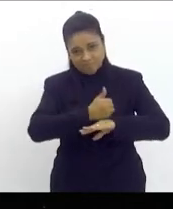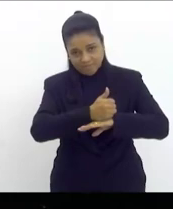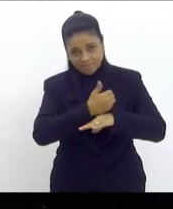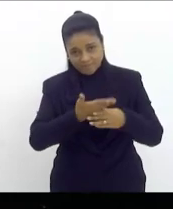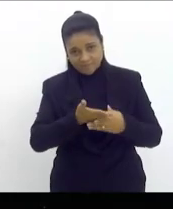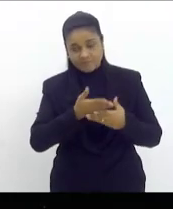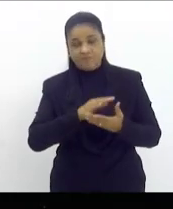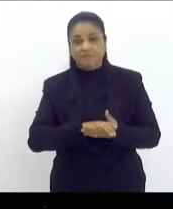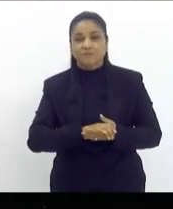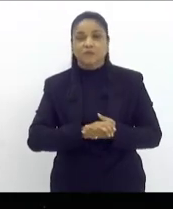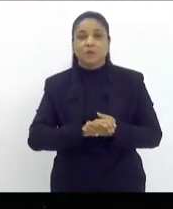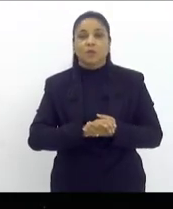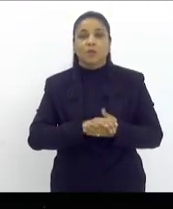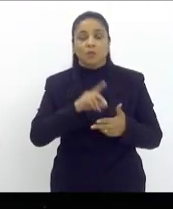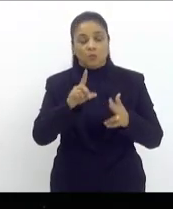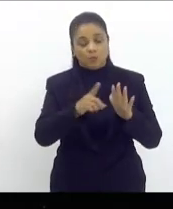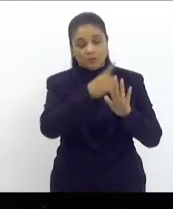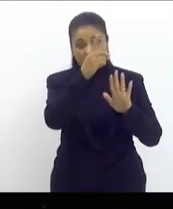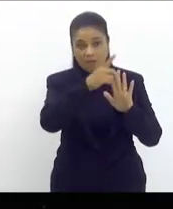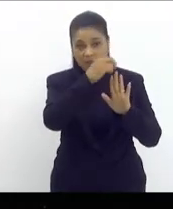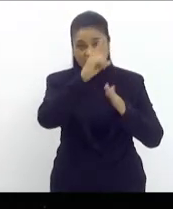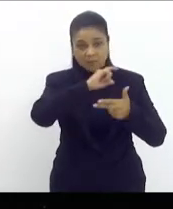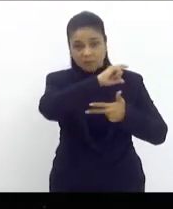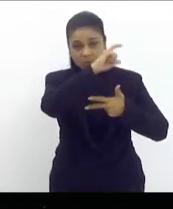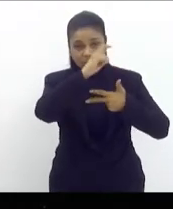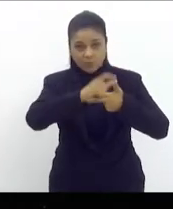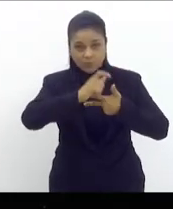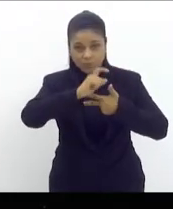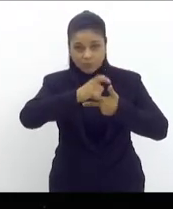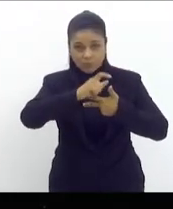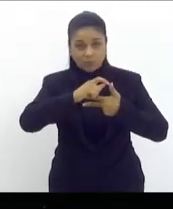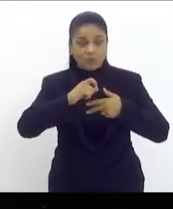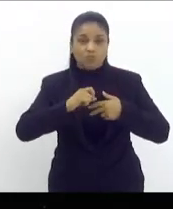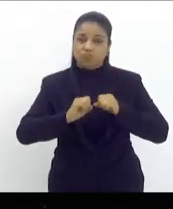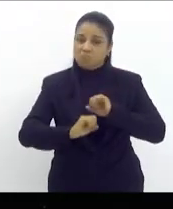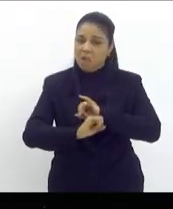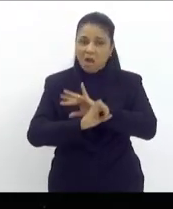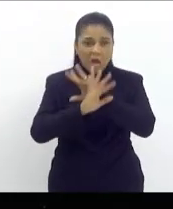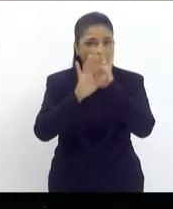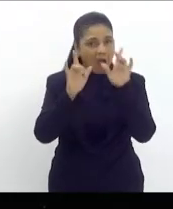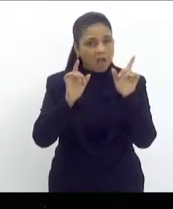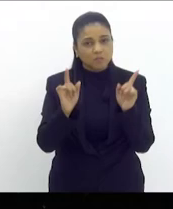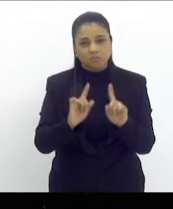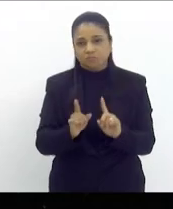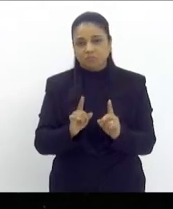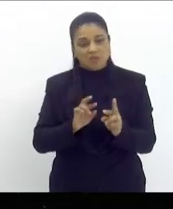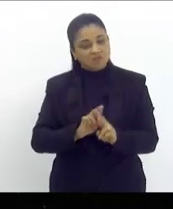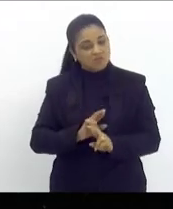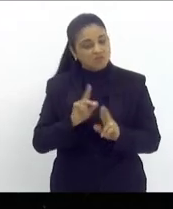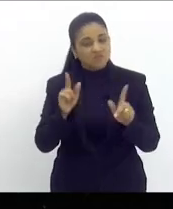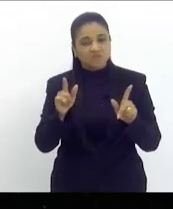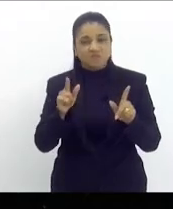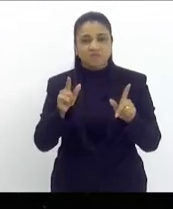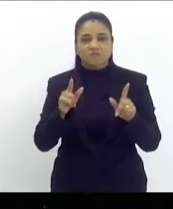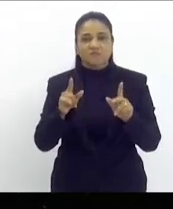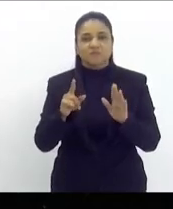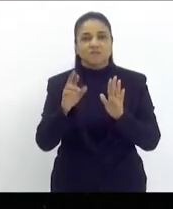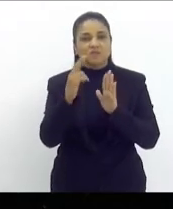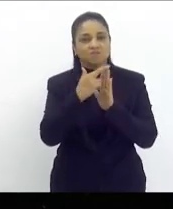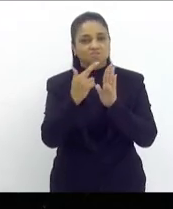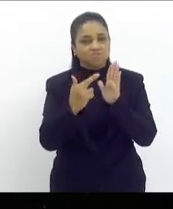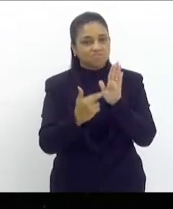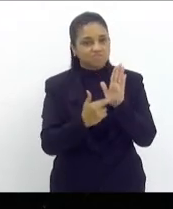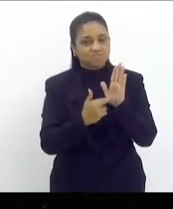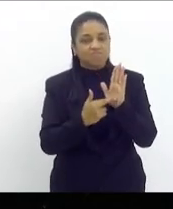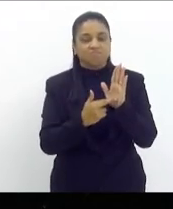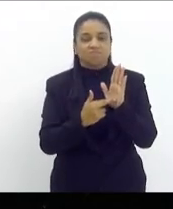esse decreto do executivo não tem também transparência nenhuma a proposta da norma editada impondo